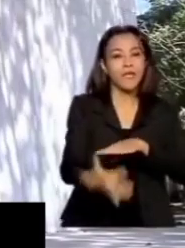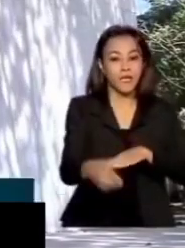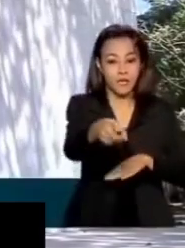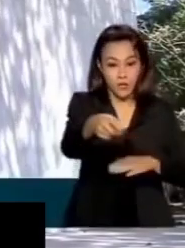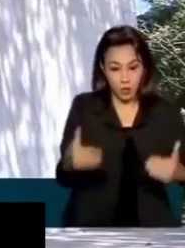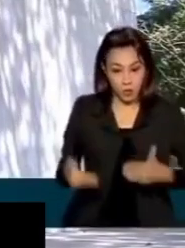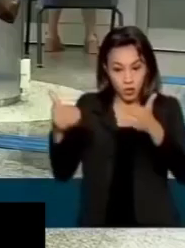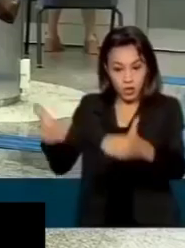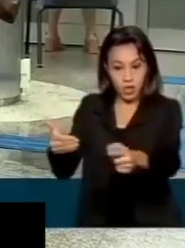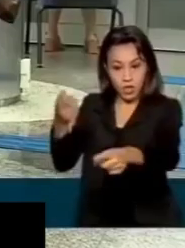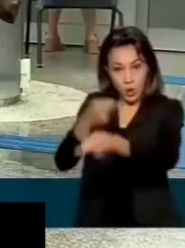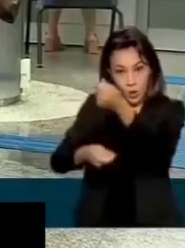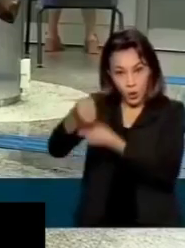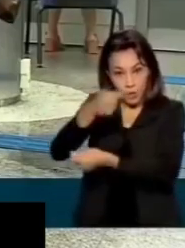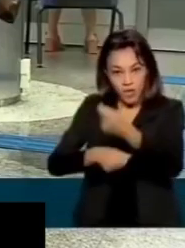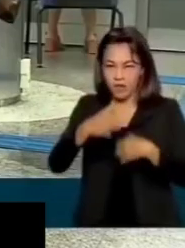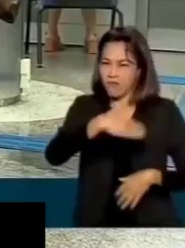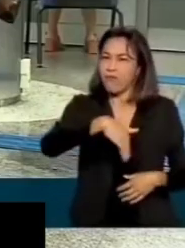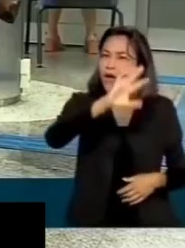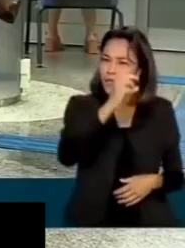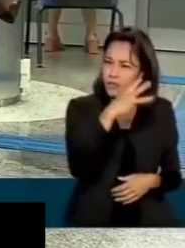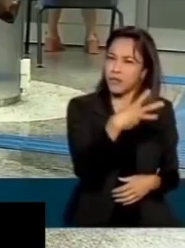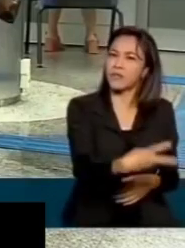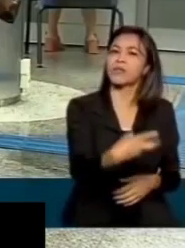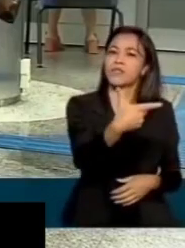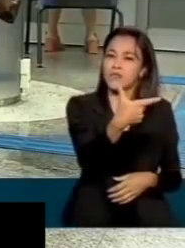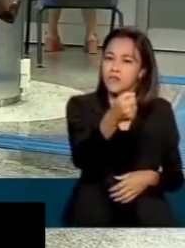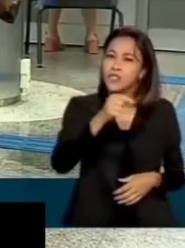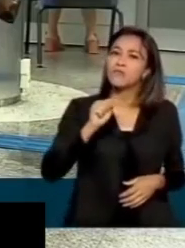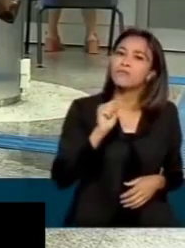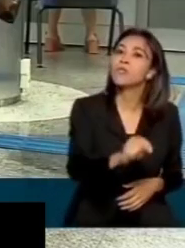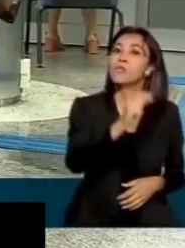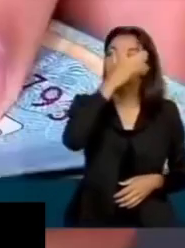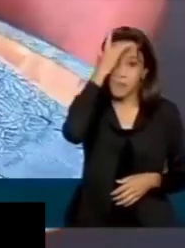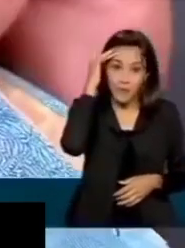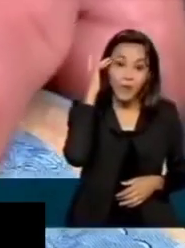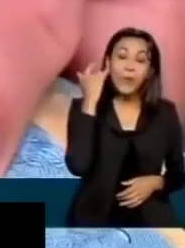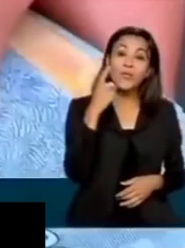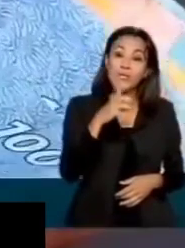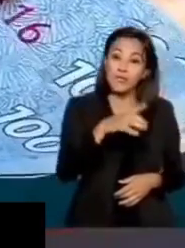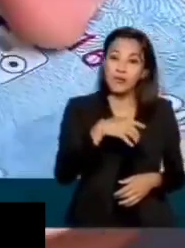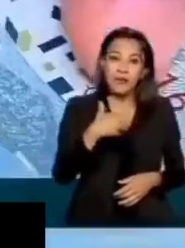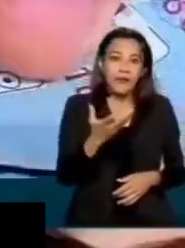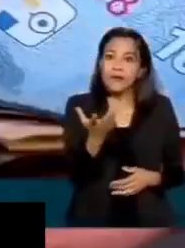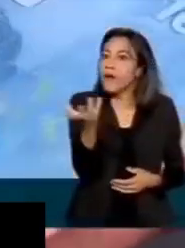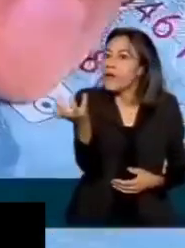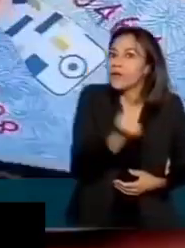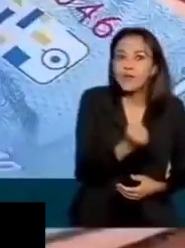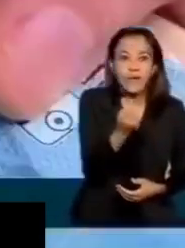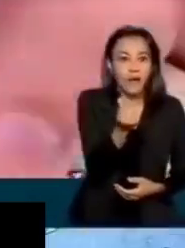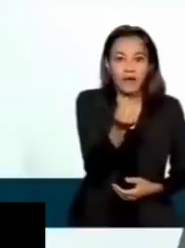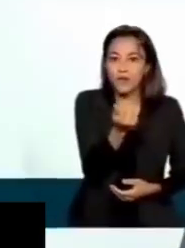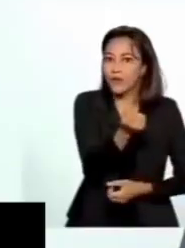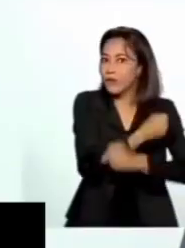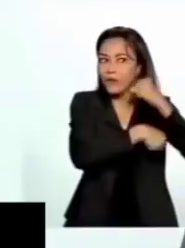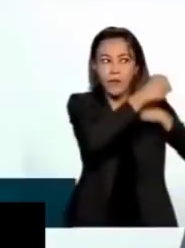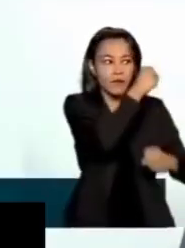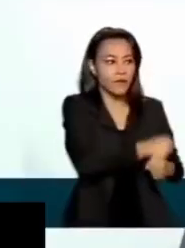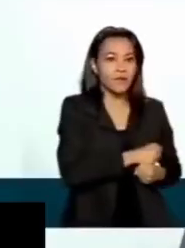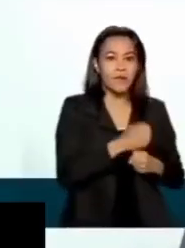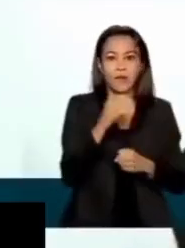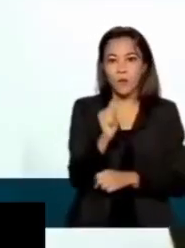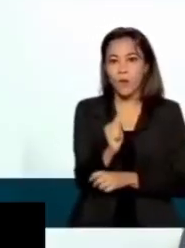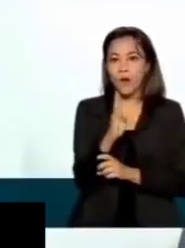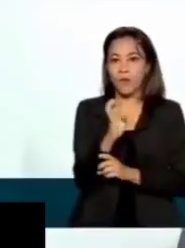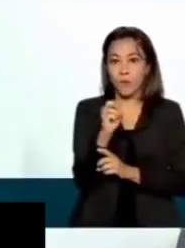Ministério da Economia, mais de 320 mil trabalhadores brasileiros deixaram de sacar no ano passado o abono